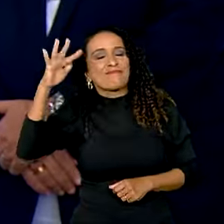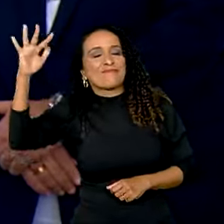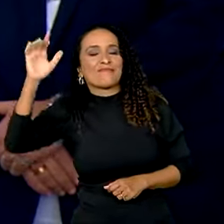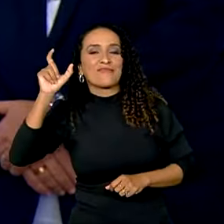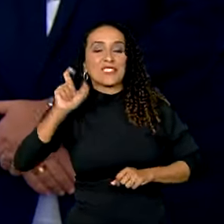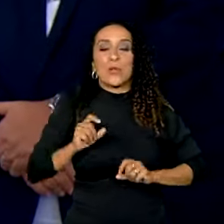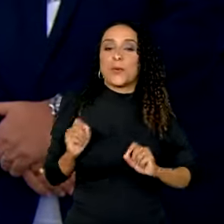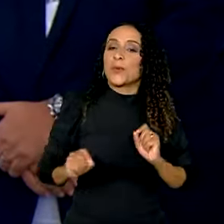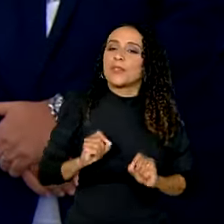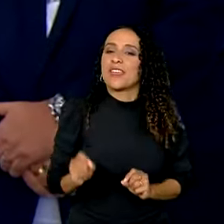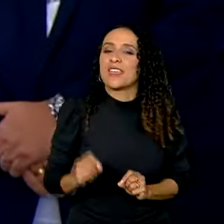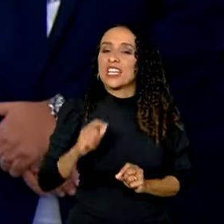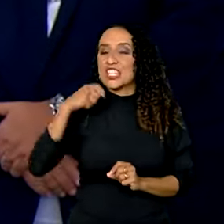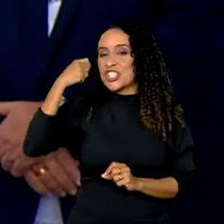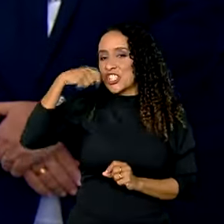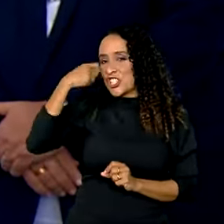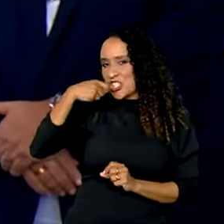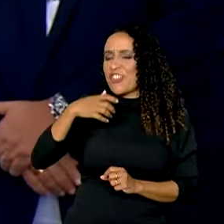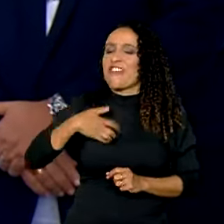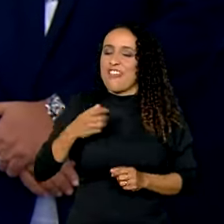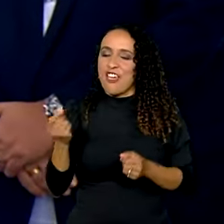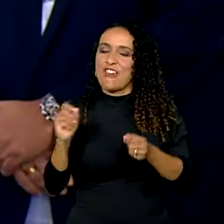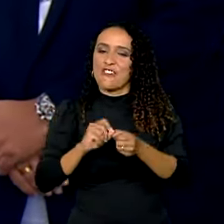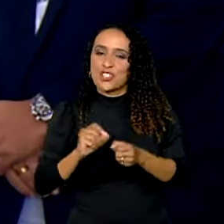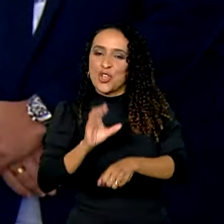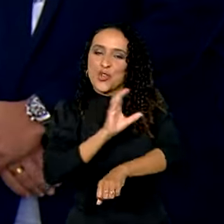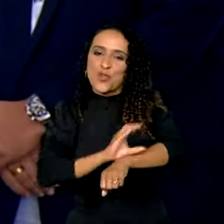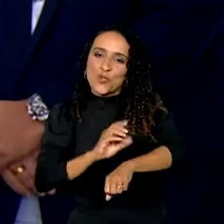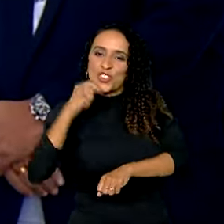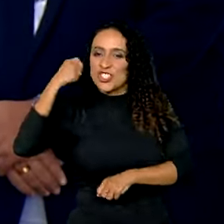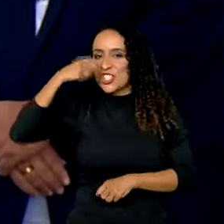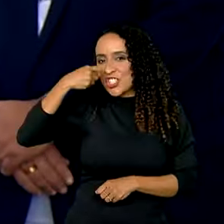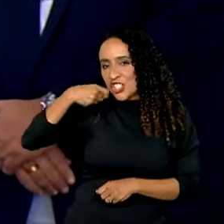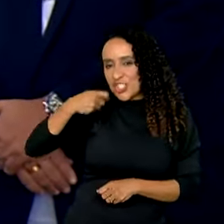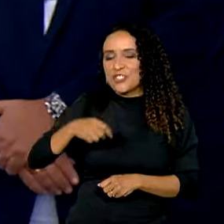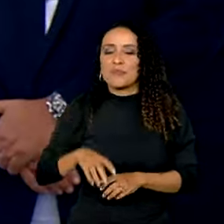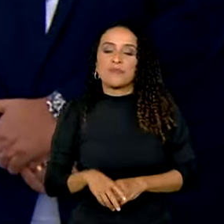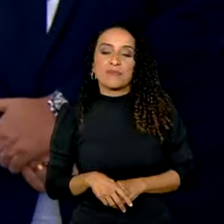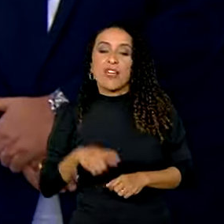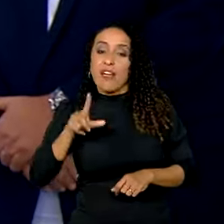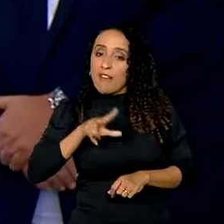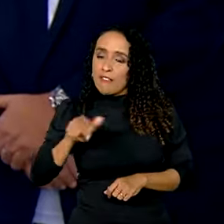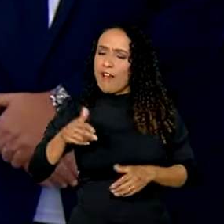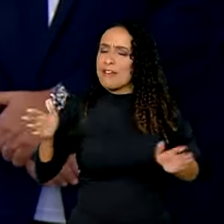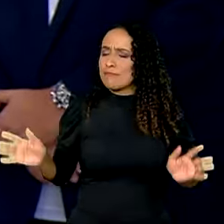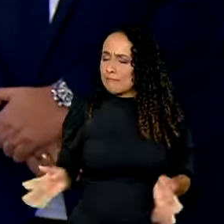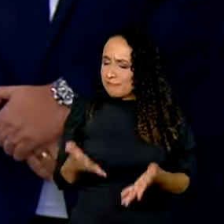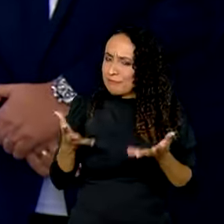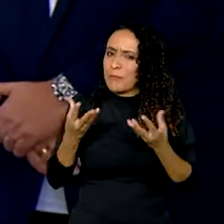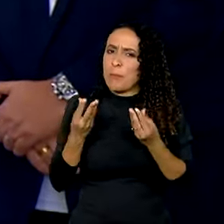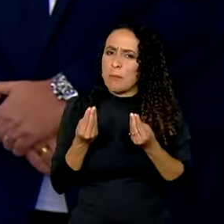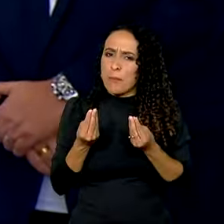dentista, quero fazer odontologia e vai ajudar muito.